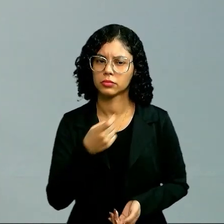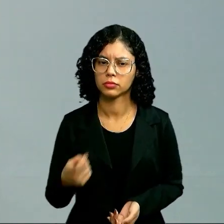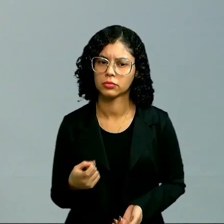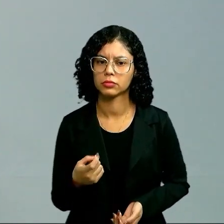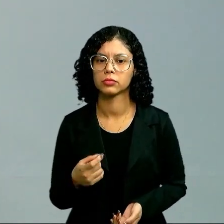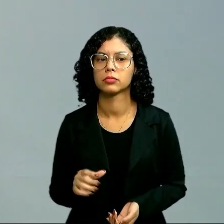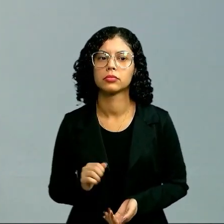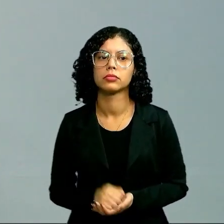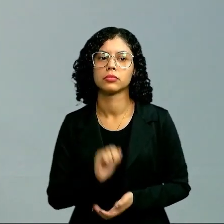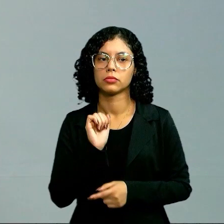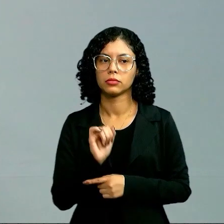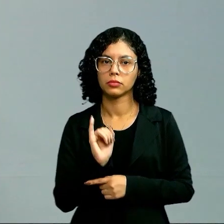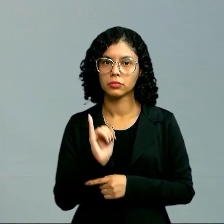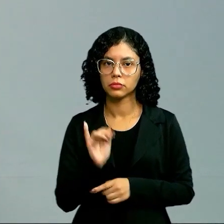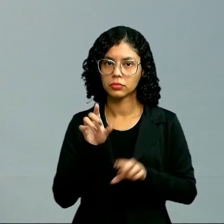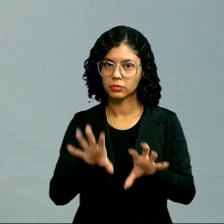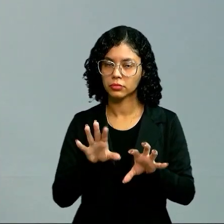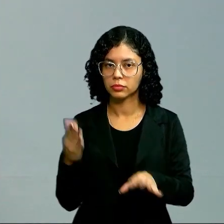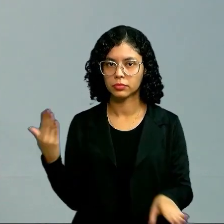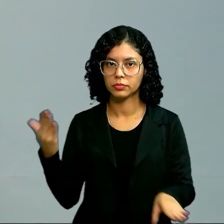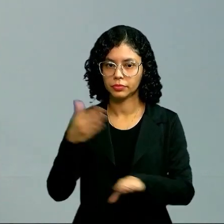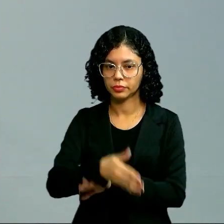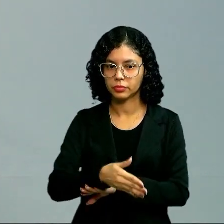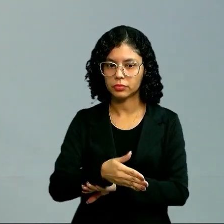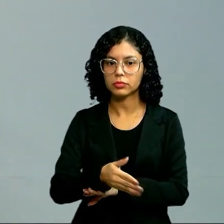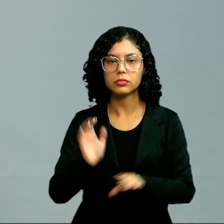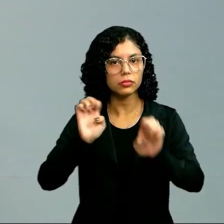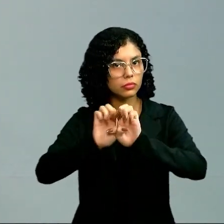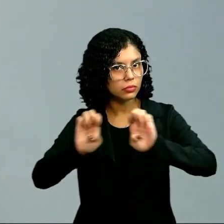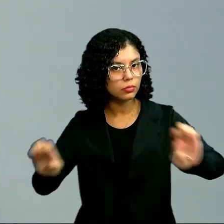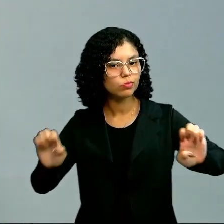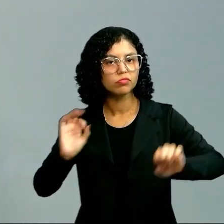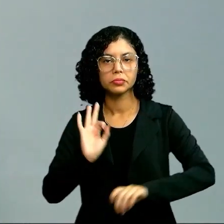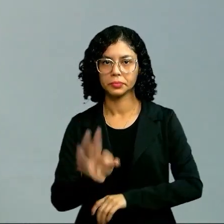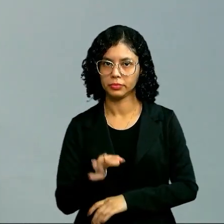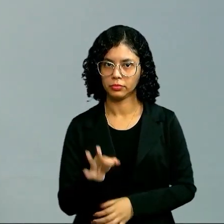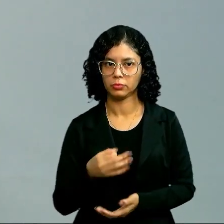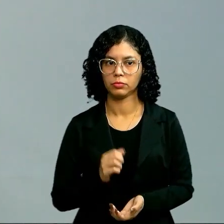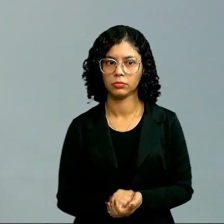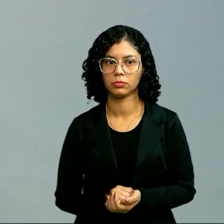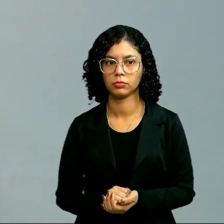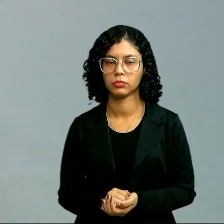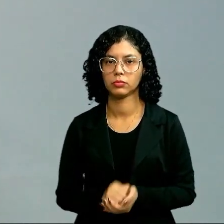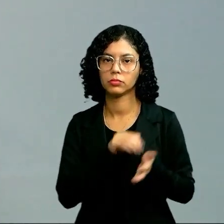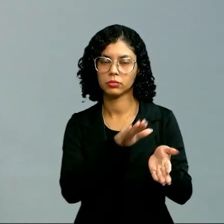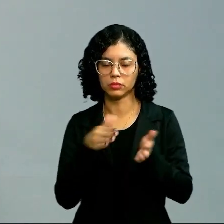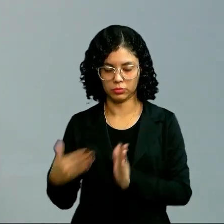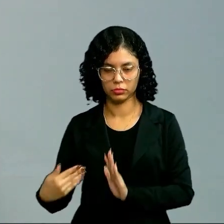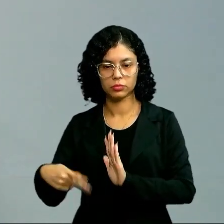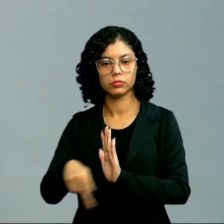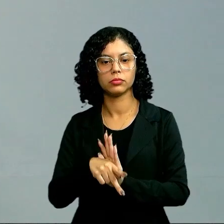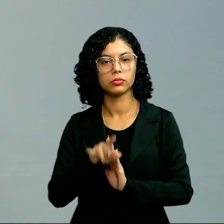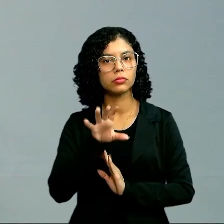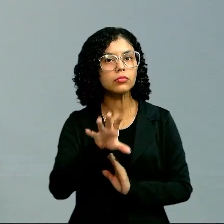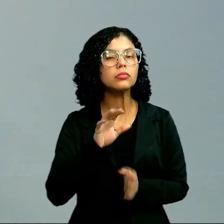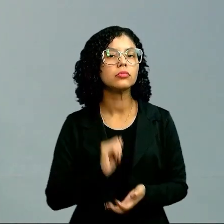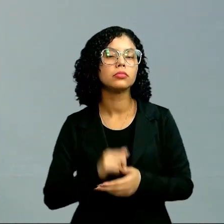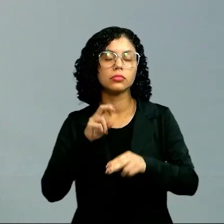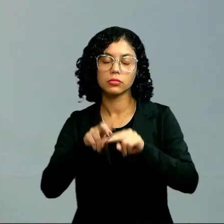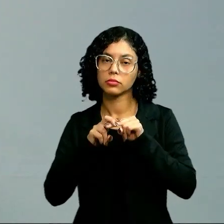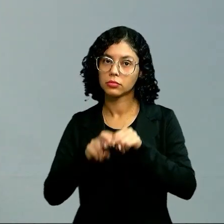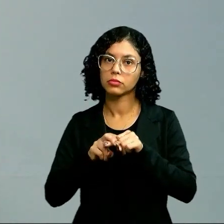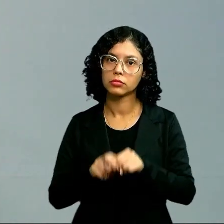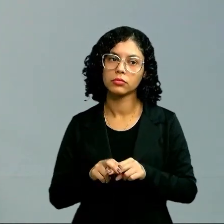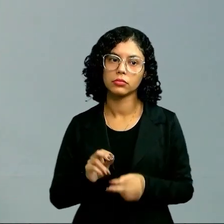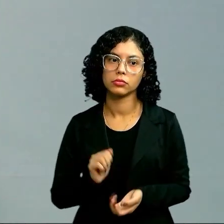é aí? É aí onde entra a equação, certo? A equação parte nesse momento. Por isso,